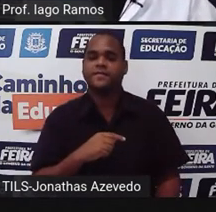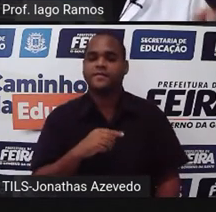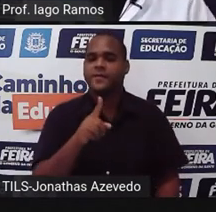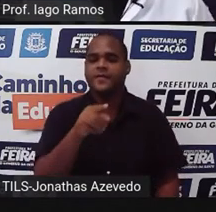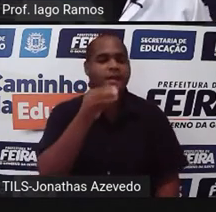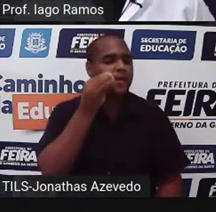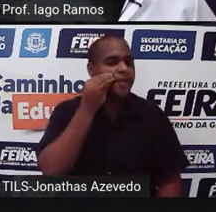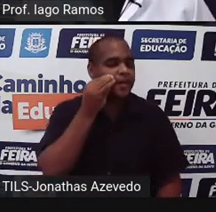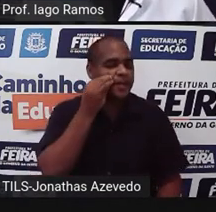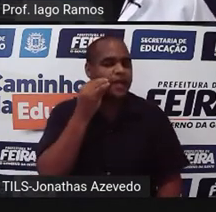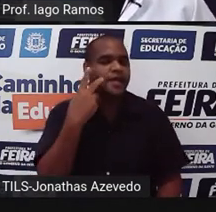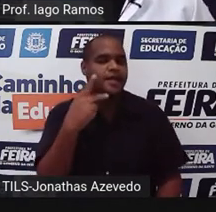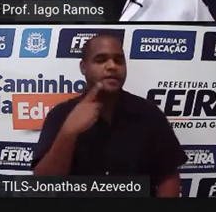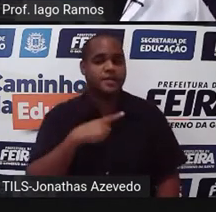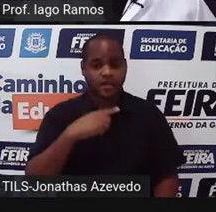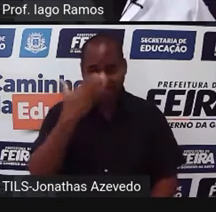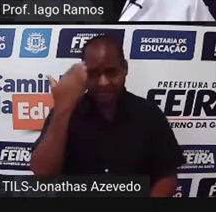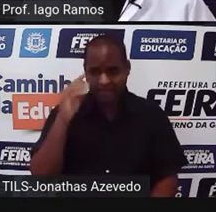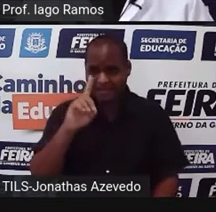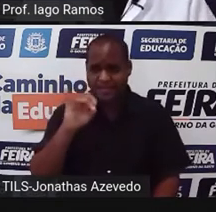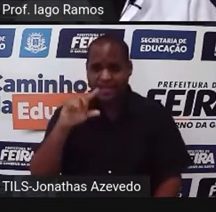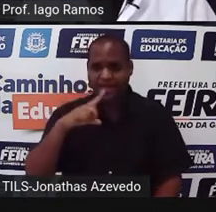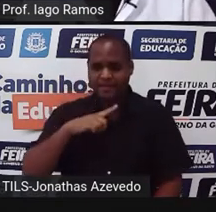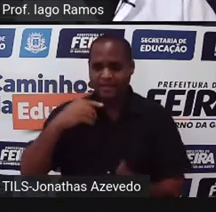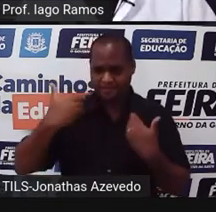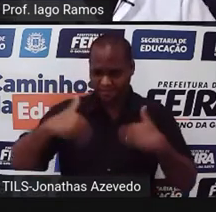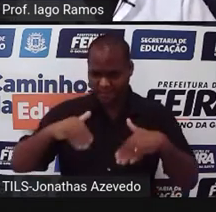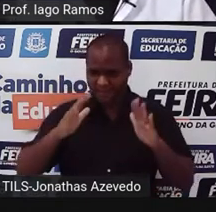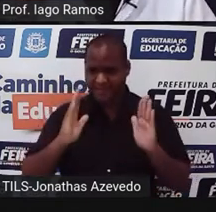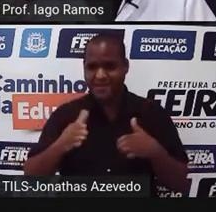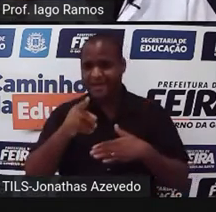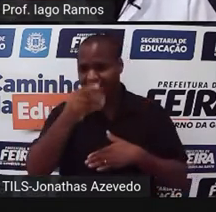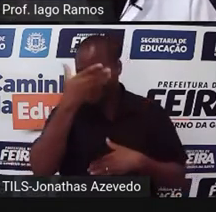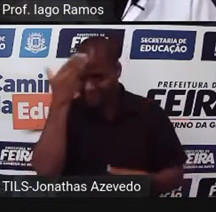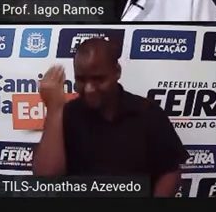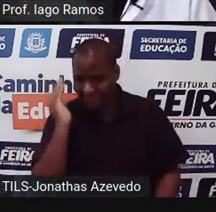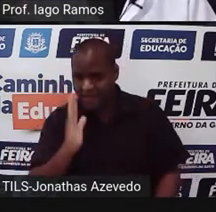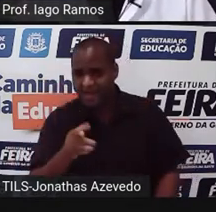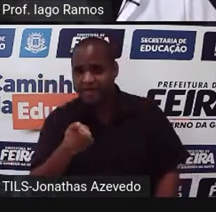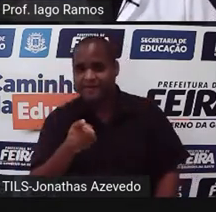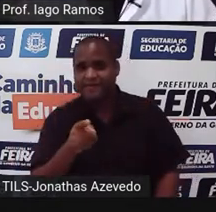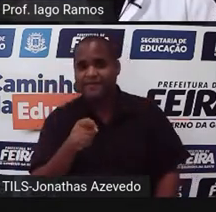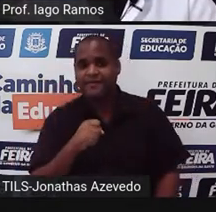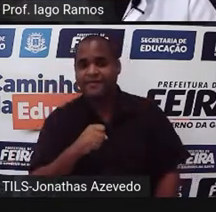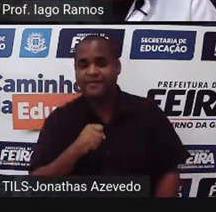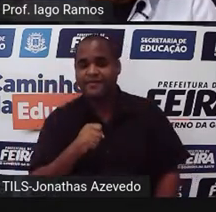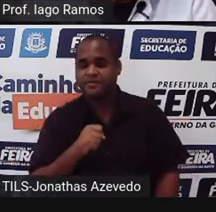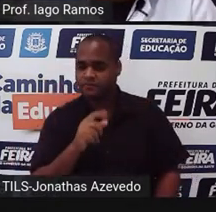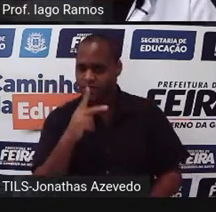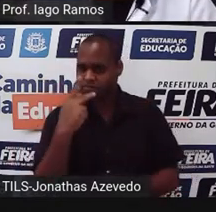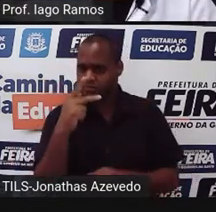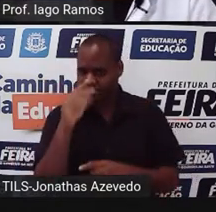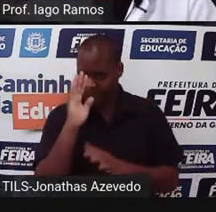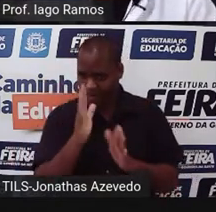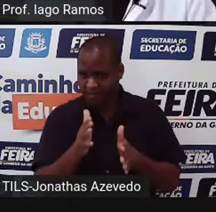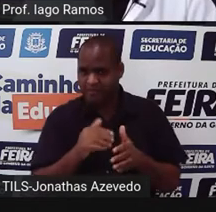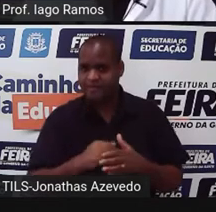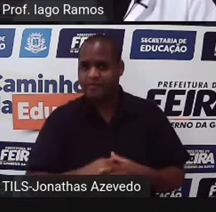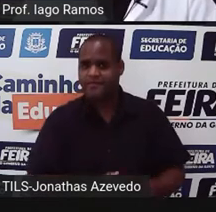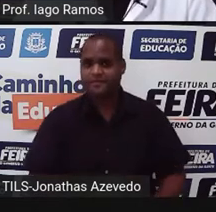seguinte, você já esqueceu a data de uma prova? Responde essa pergunta aí para você mesmo, para você mesma, tá?